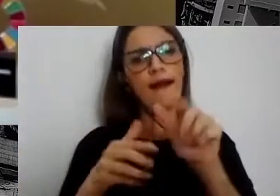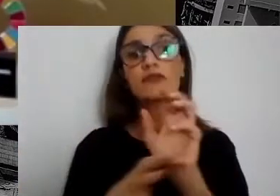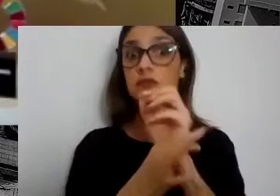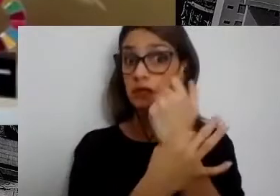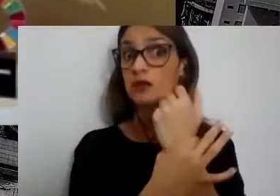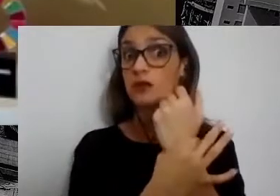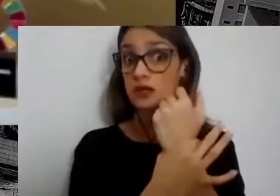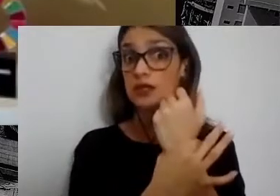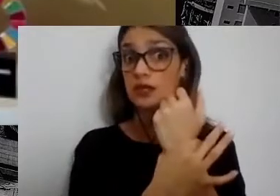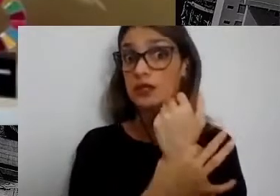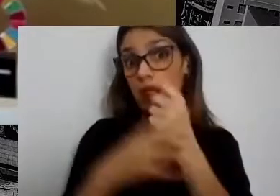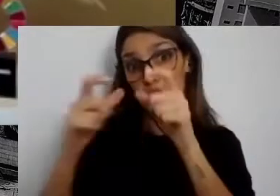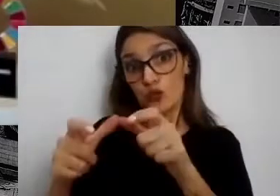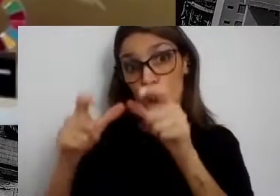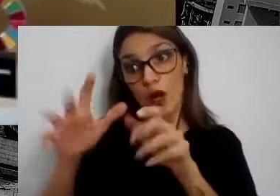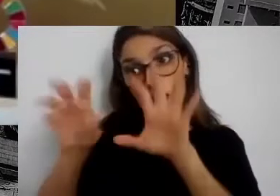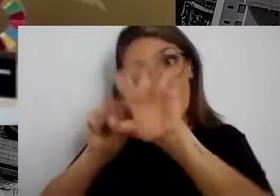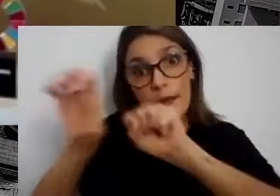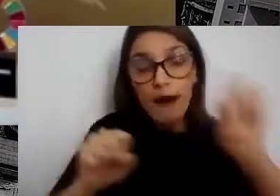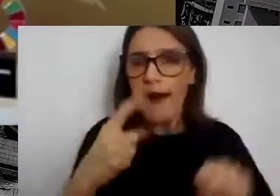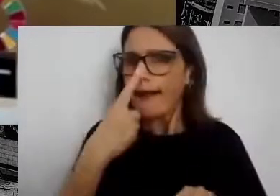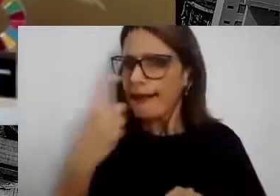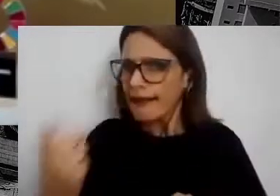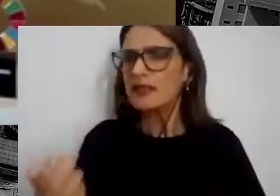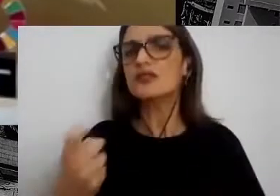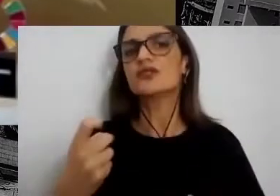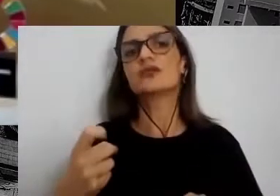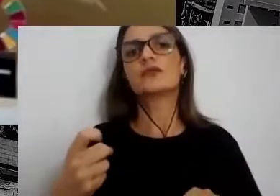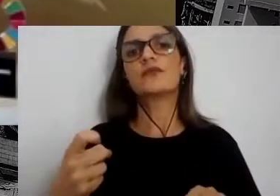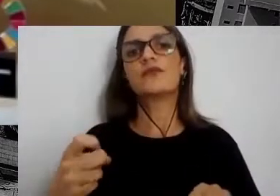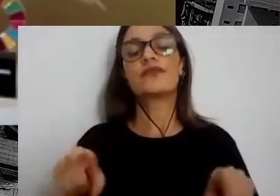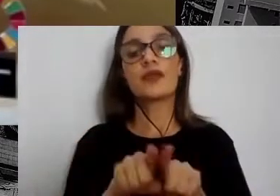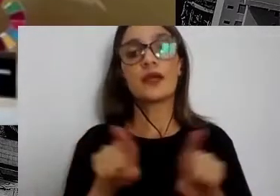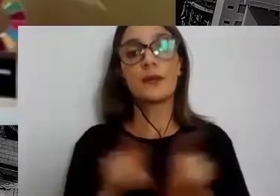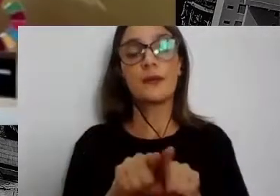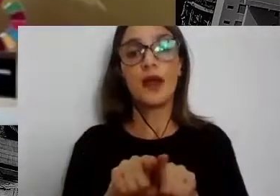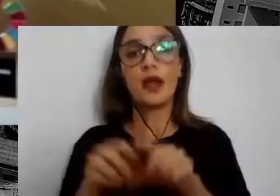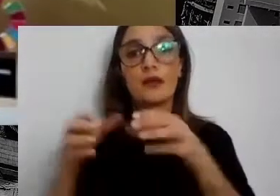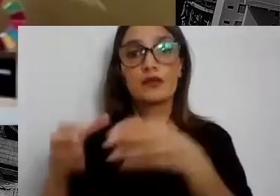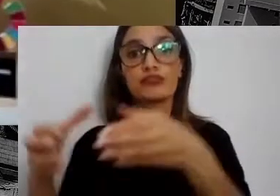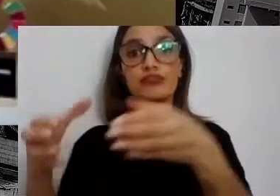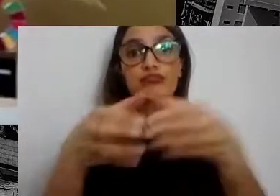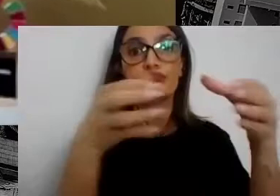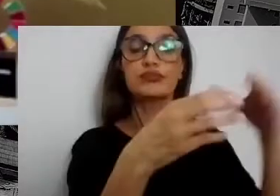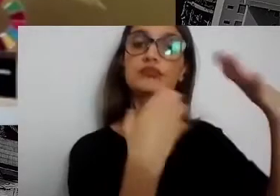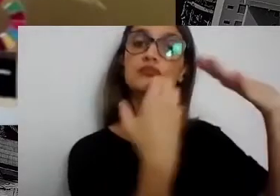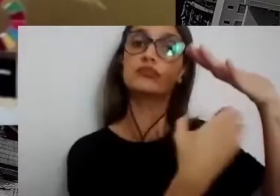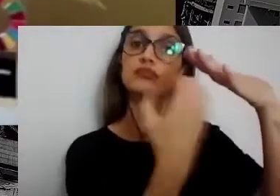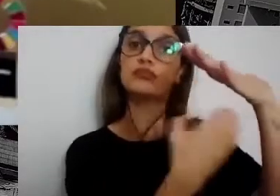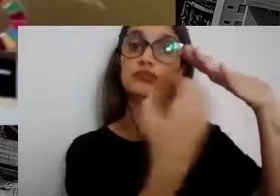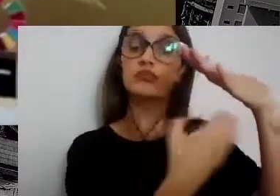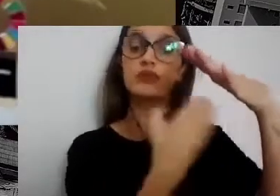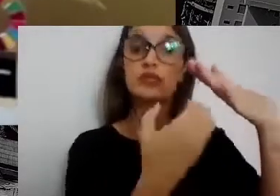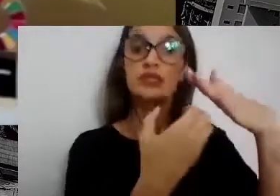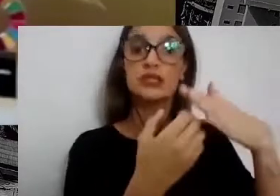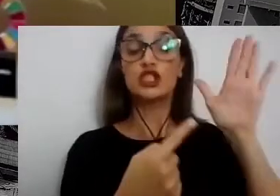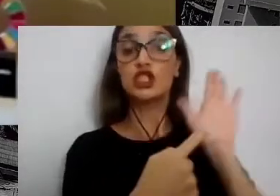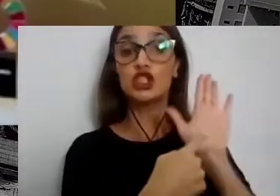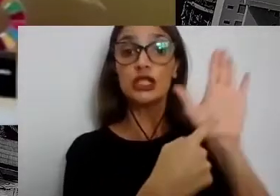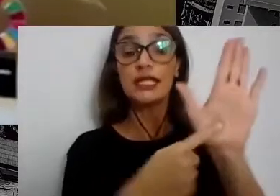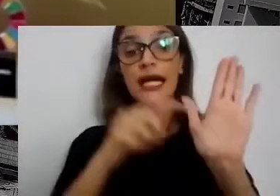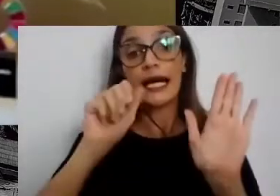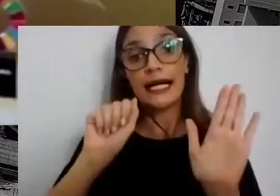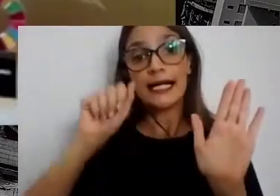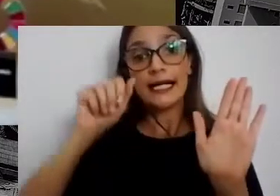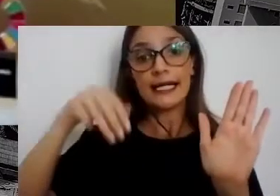também recursos que vão ser distribuídos entre as cooperativas que são indicadas pela ANGURB. Então, por favor, fica de